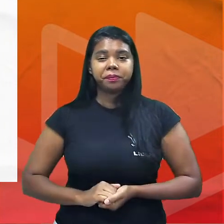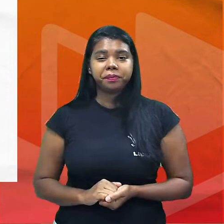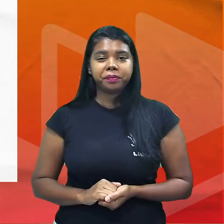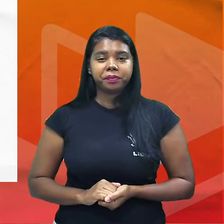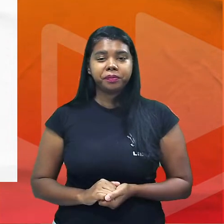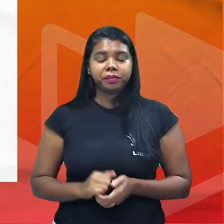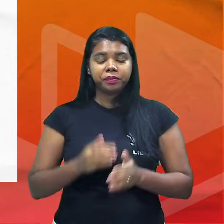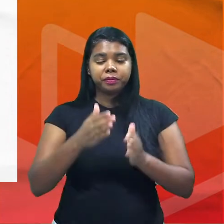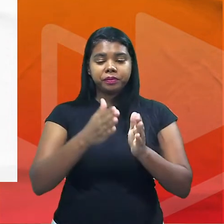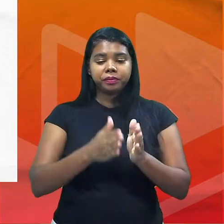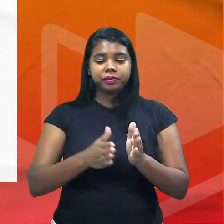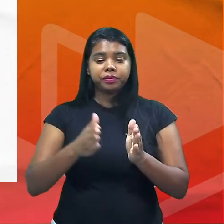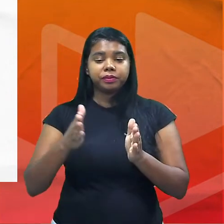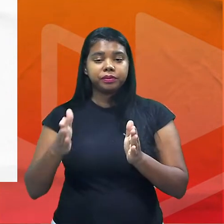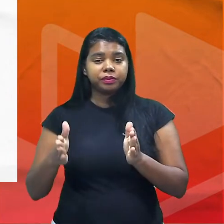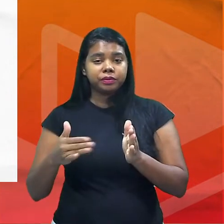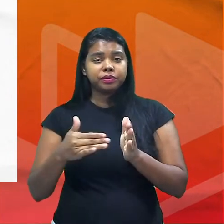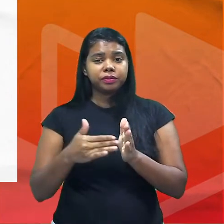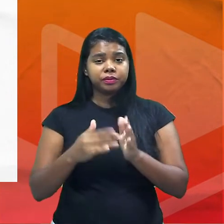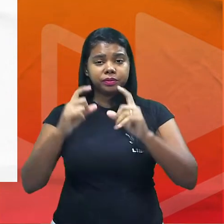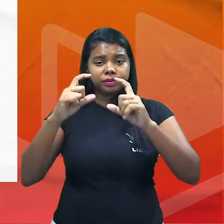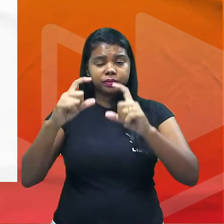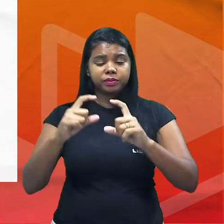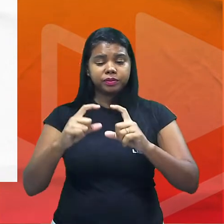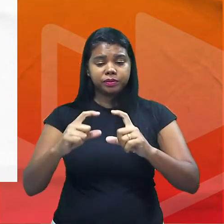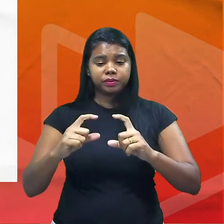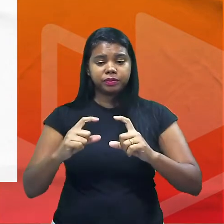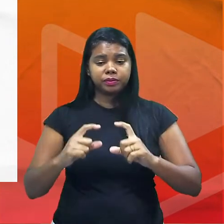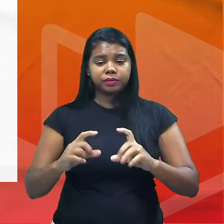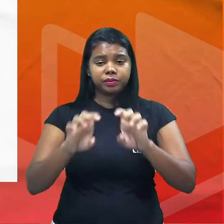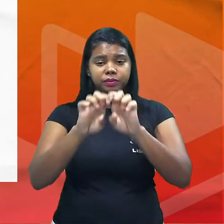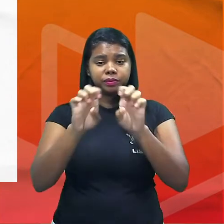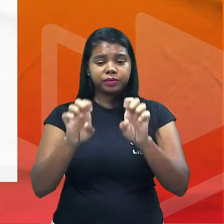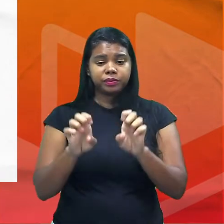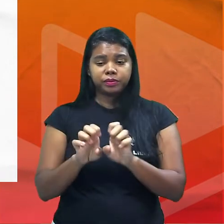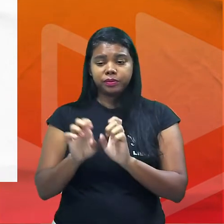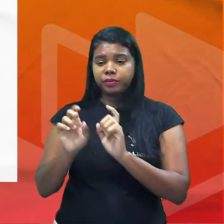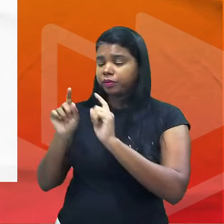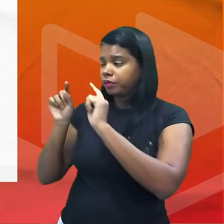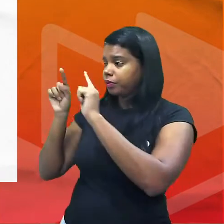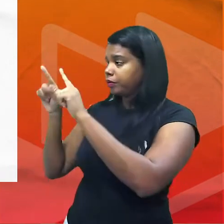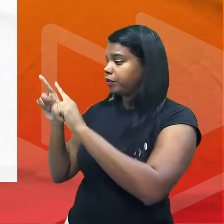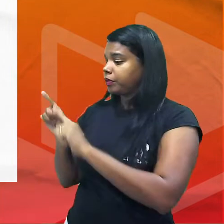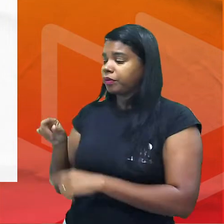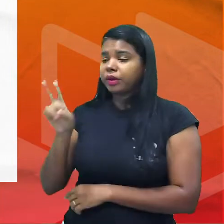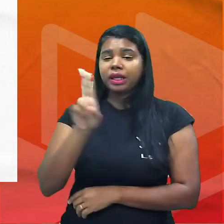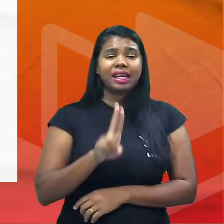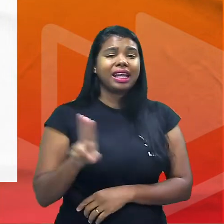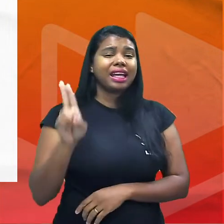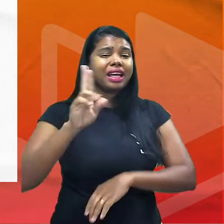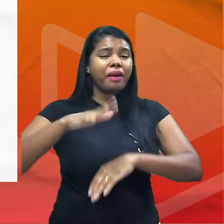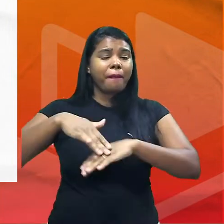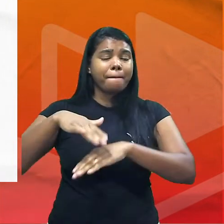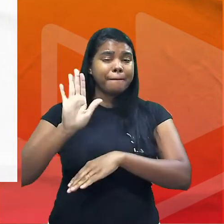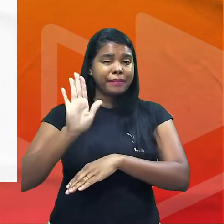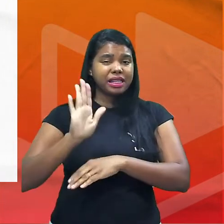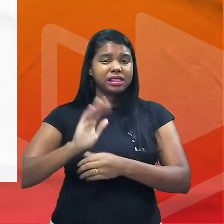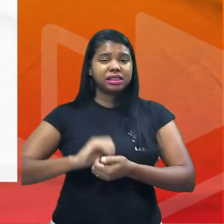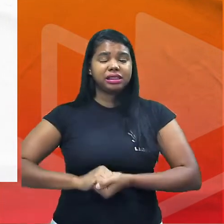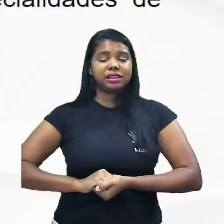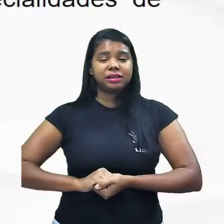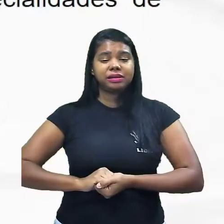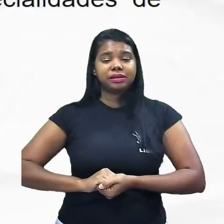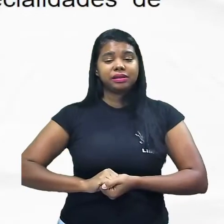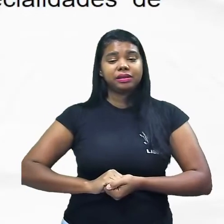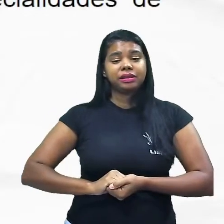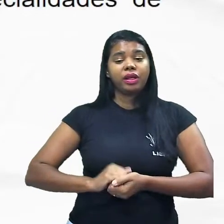períodos e até mesmo parágrafo então nesse trecho aí nesse parágrafo ele usa aí o mas então esse